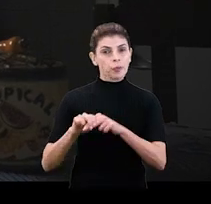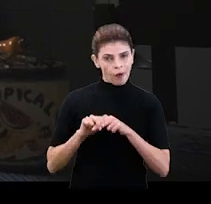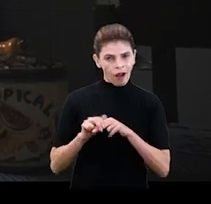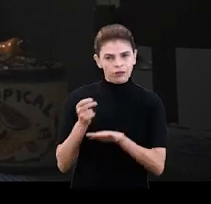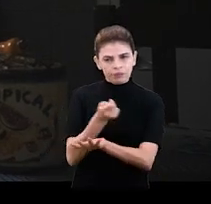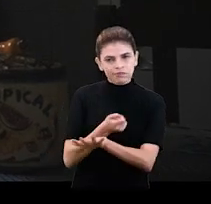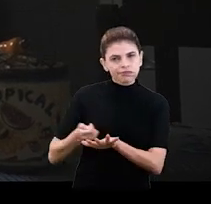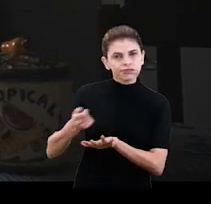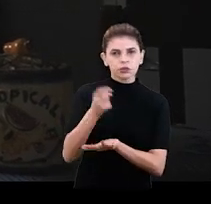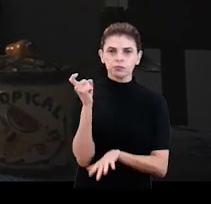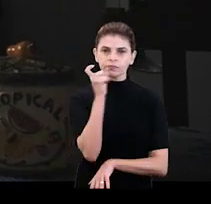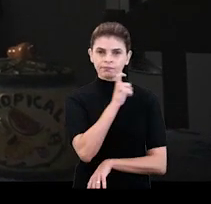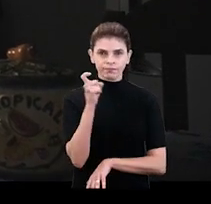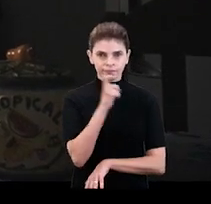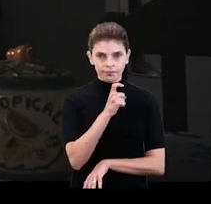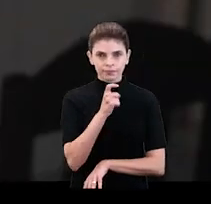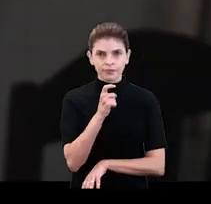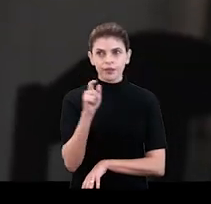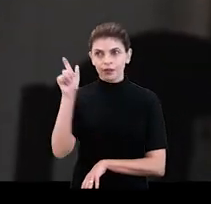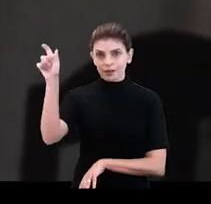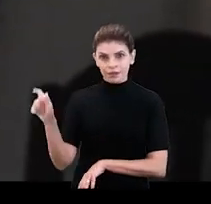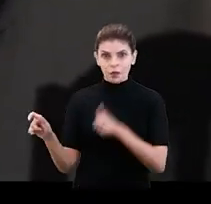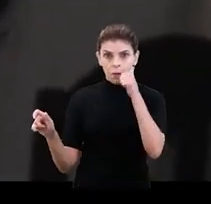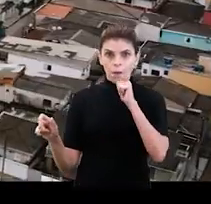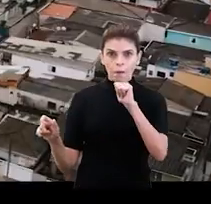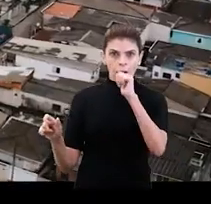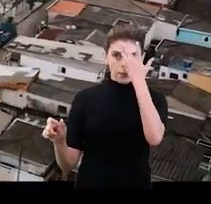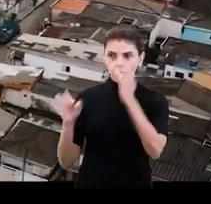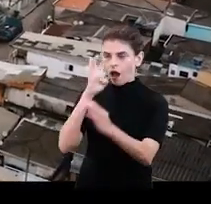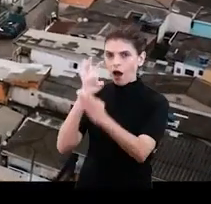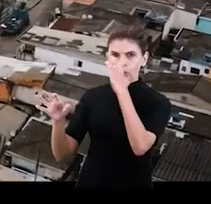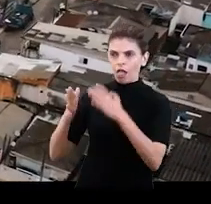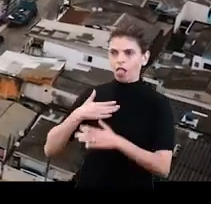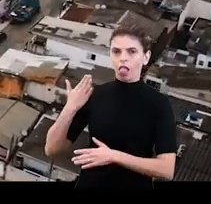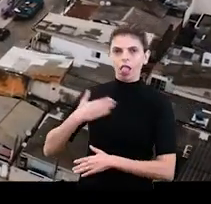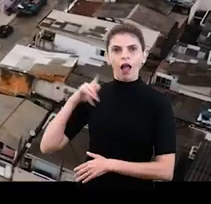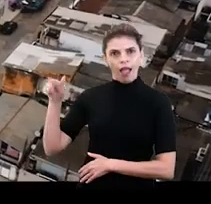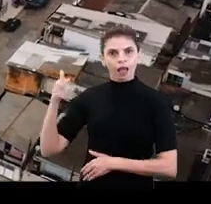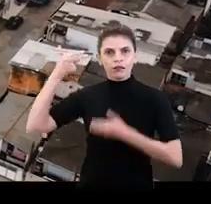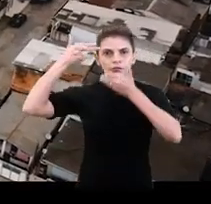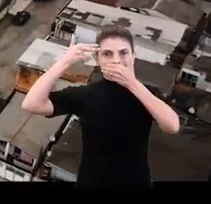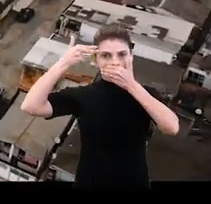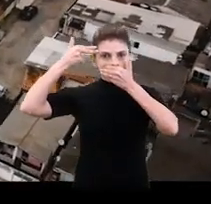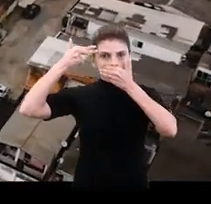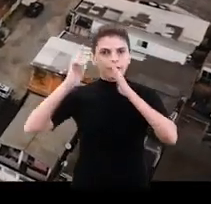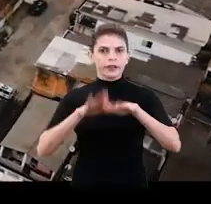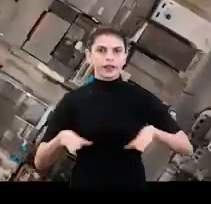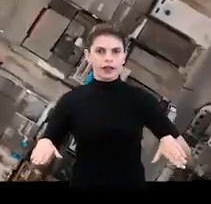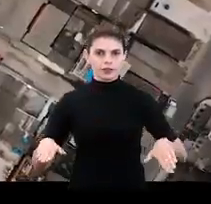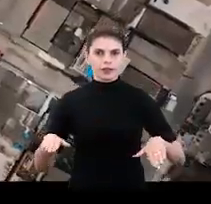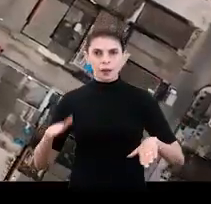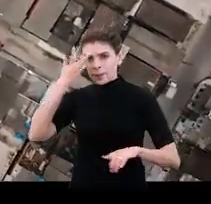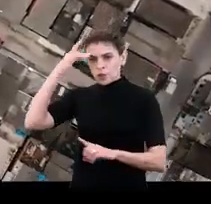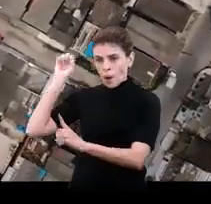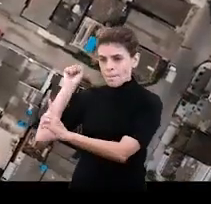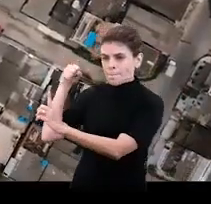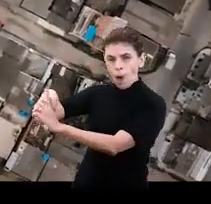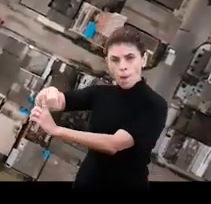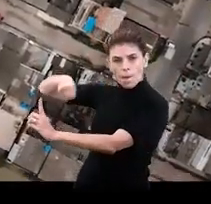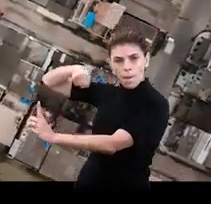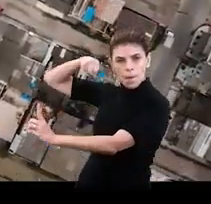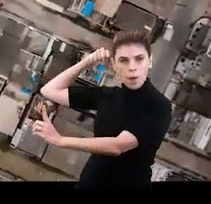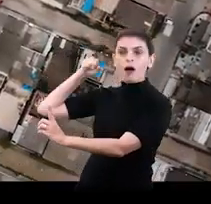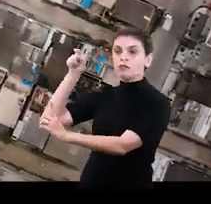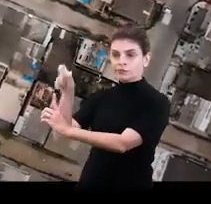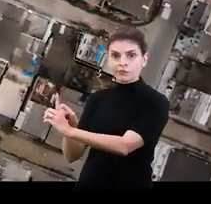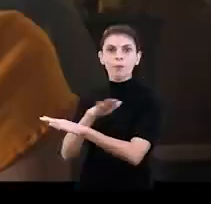Por conta de uma fake news, minha mãe foi confundida na rua, dizendo que ela era a sequestradora de crianças. A minha mãe